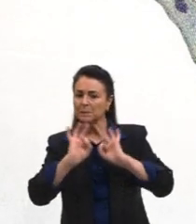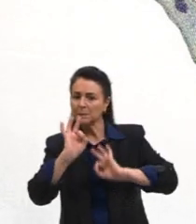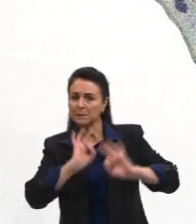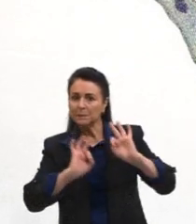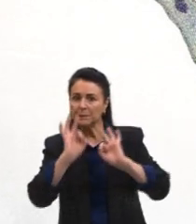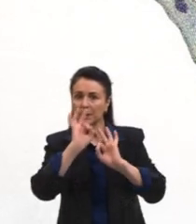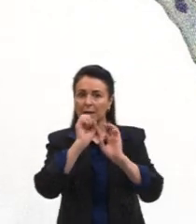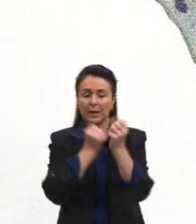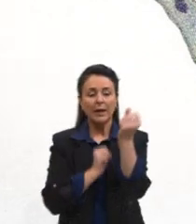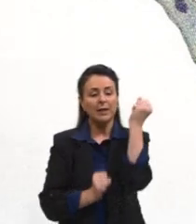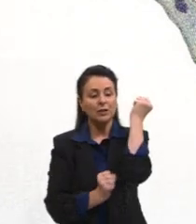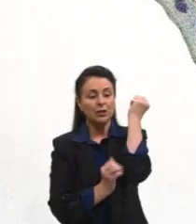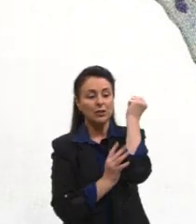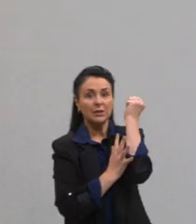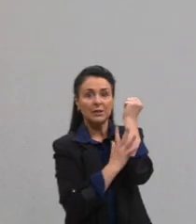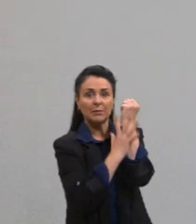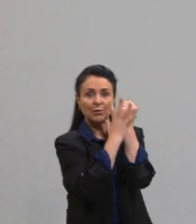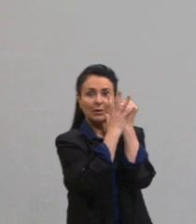phloema.